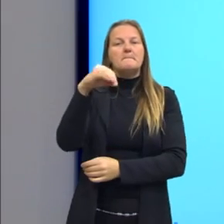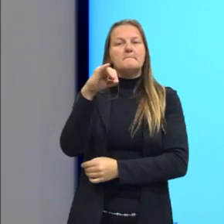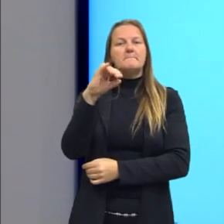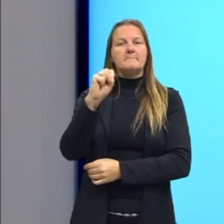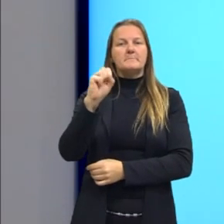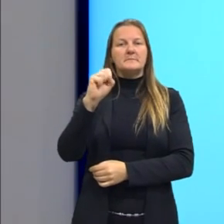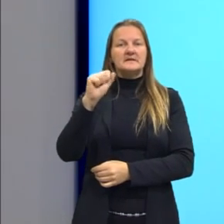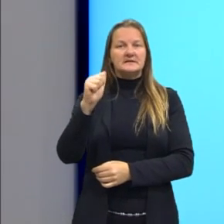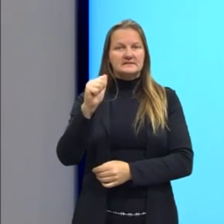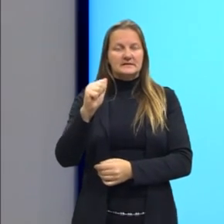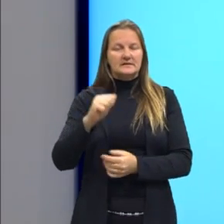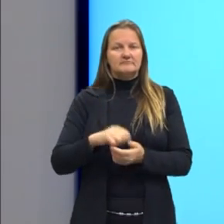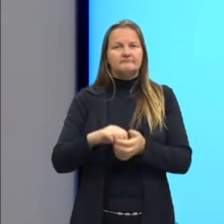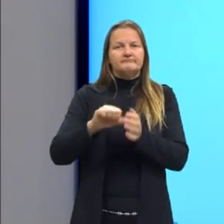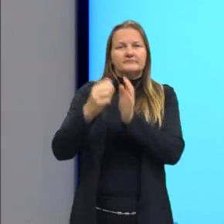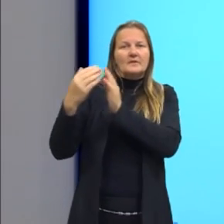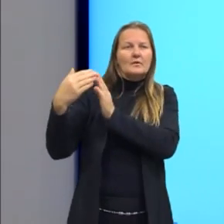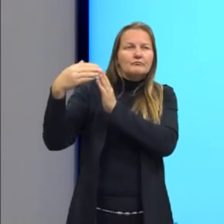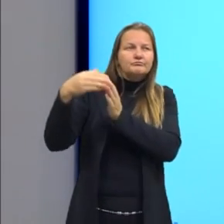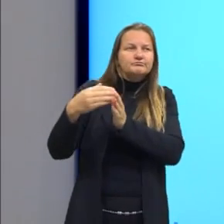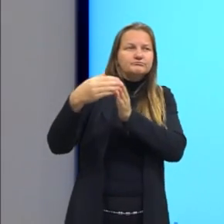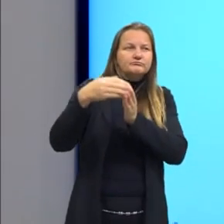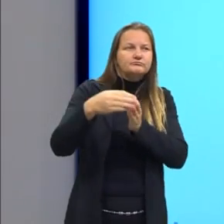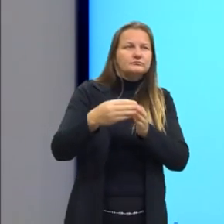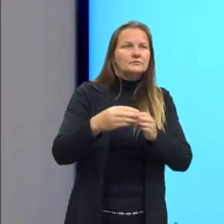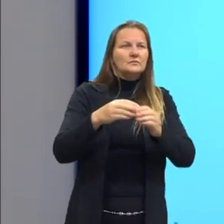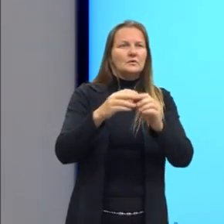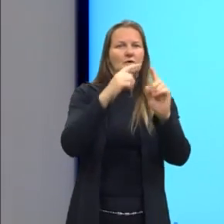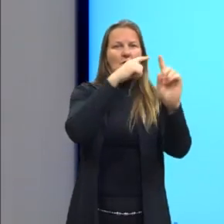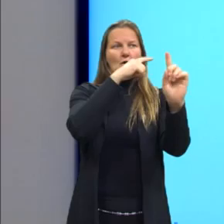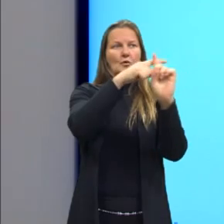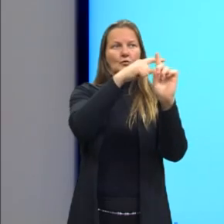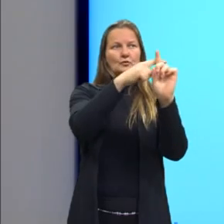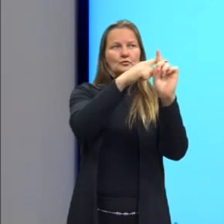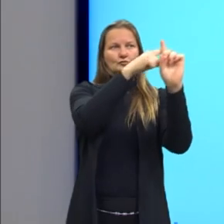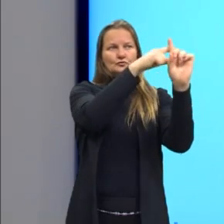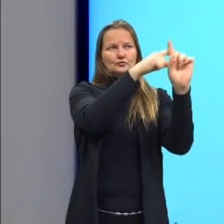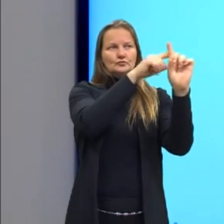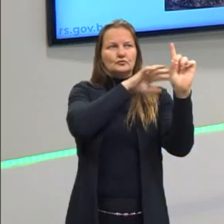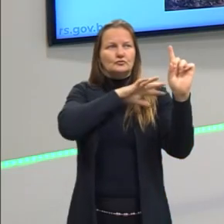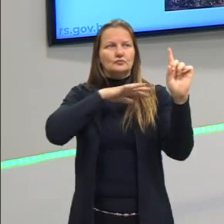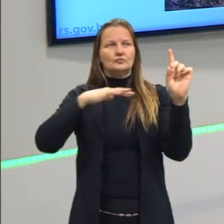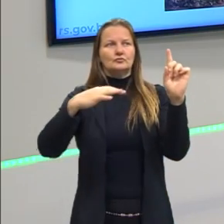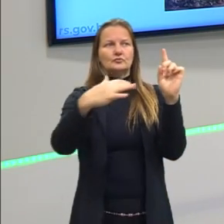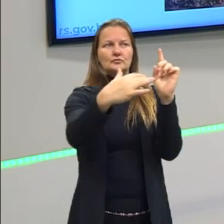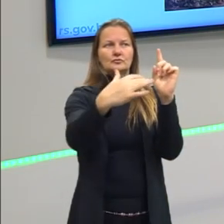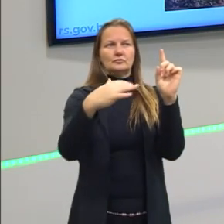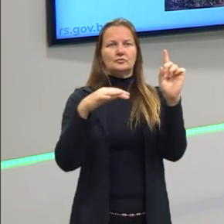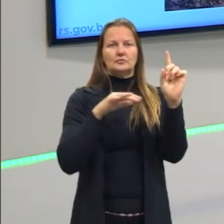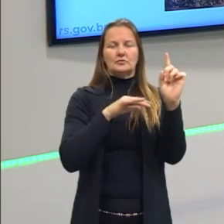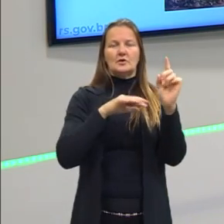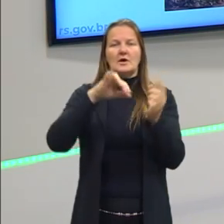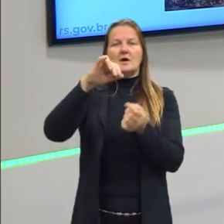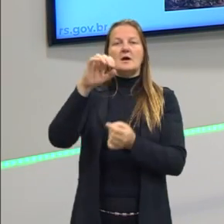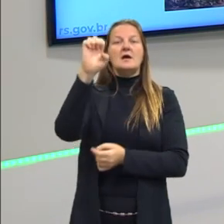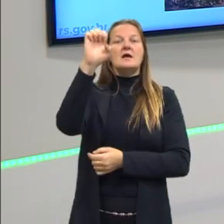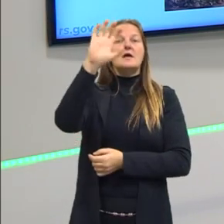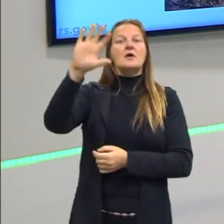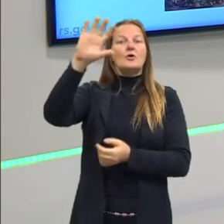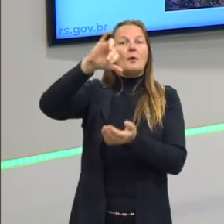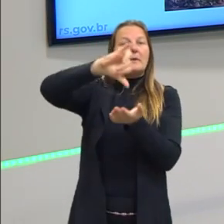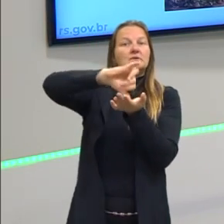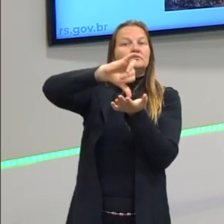Cabral? A gente percebe que eles estão em torno da cruz, os europeus estão no centro, olha o